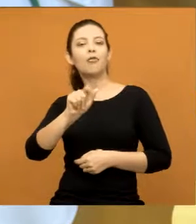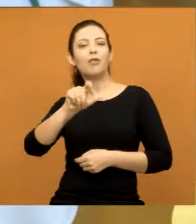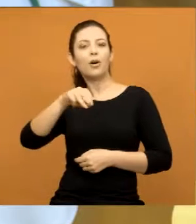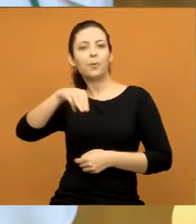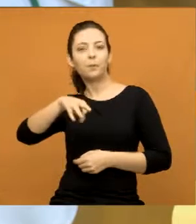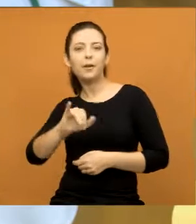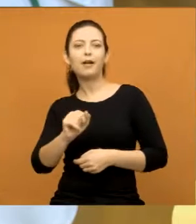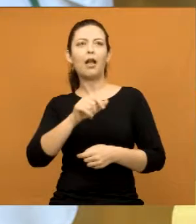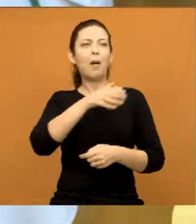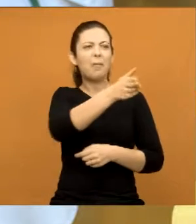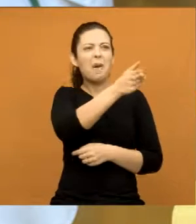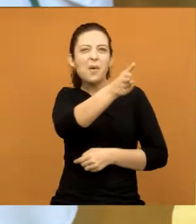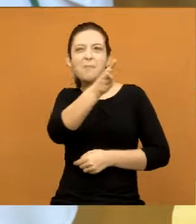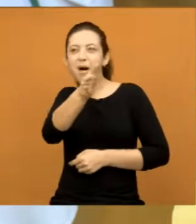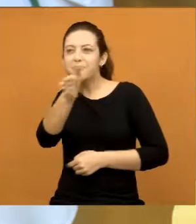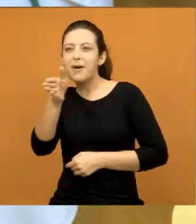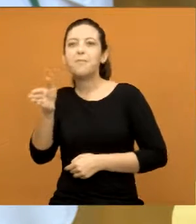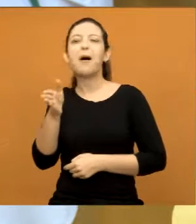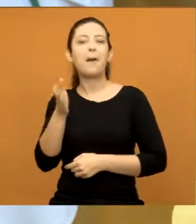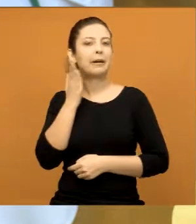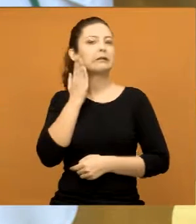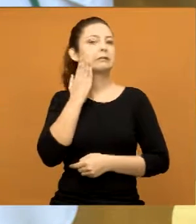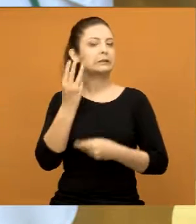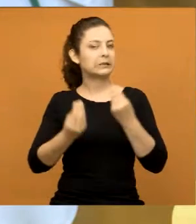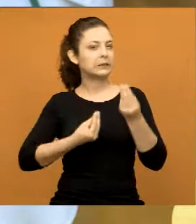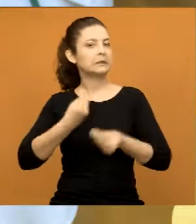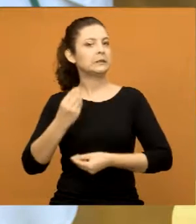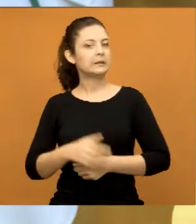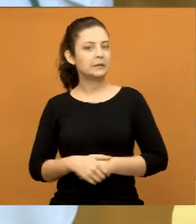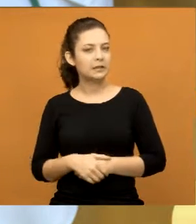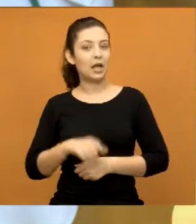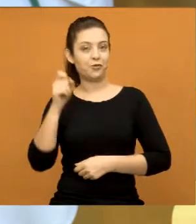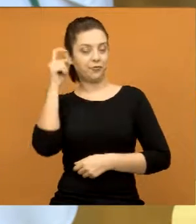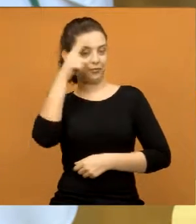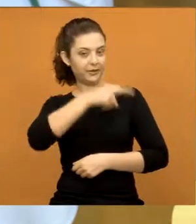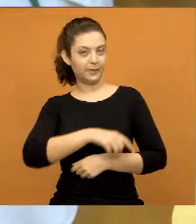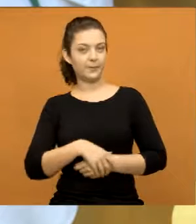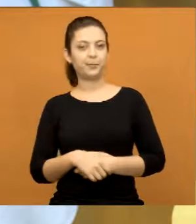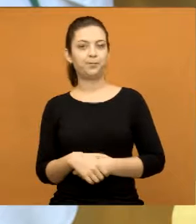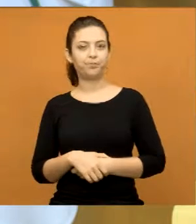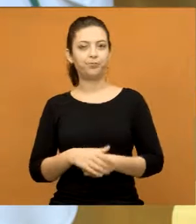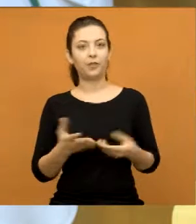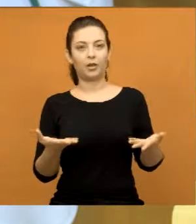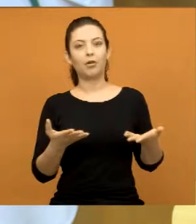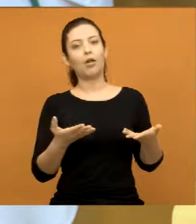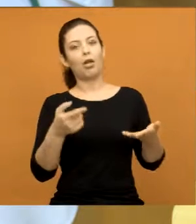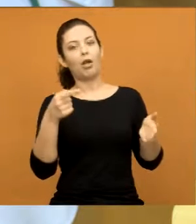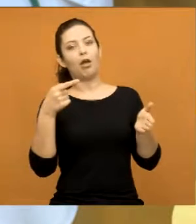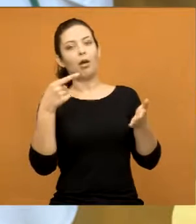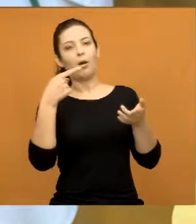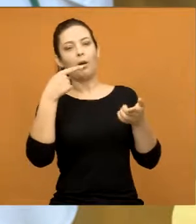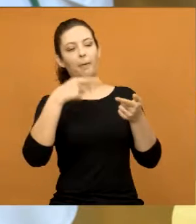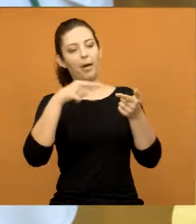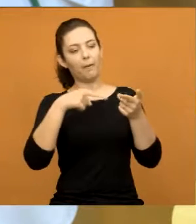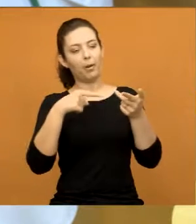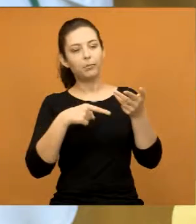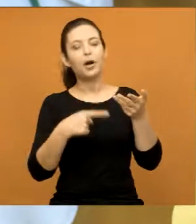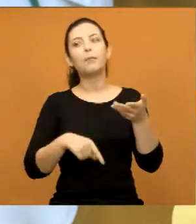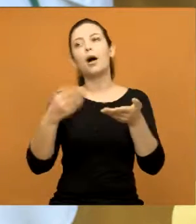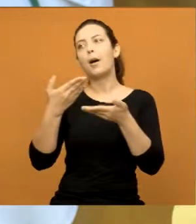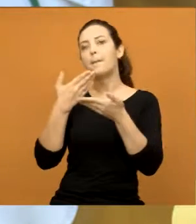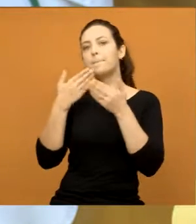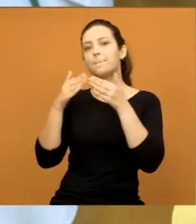anda muito por essa cidade, sabe como é que está a situação. Então, fica aqui os nossos comentários e o nosso